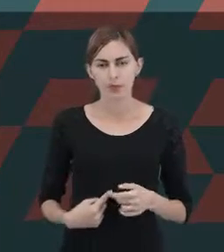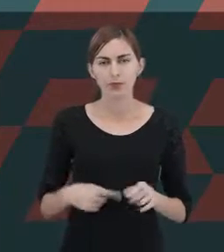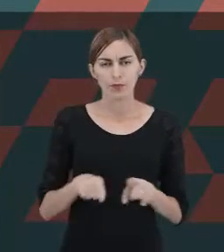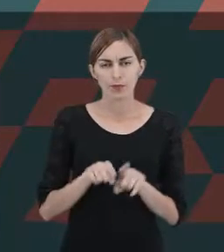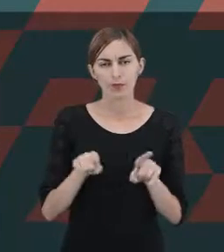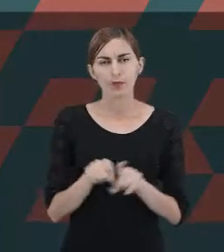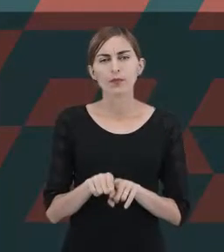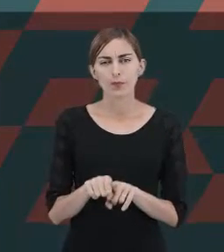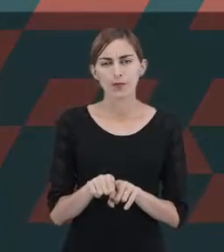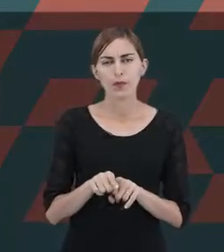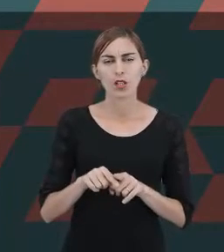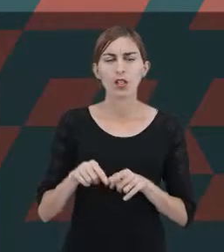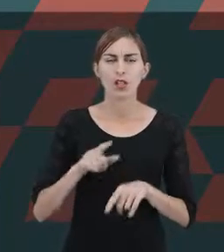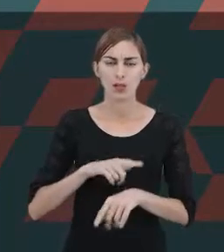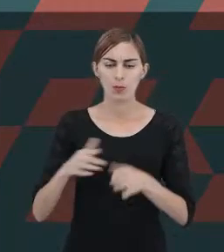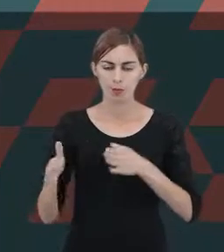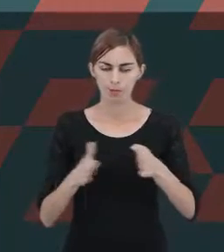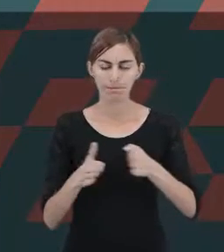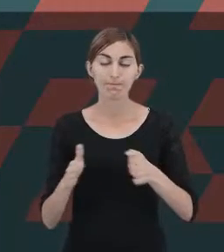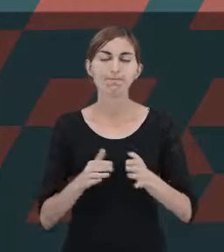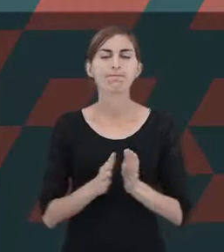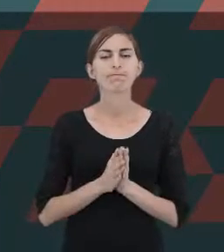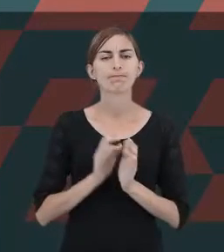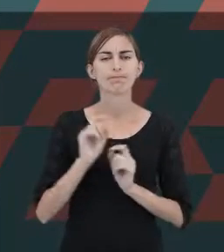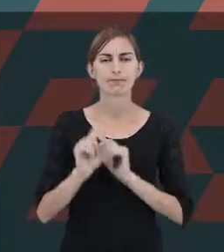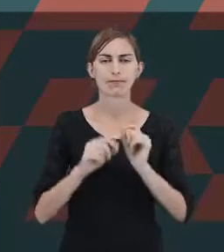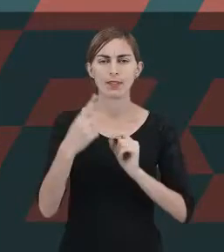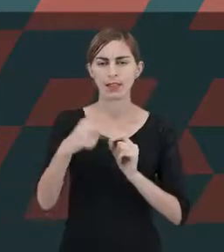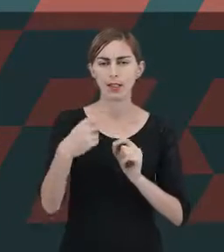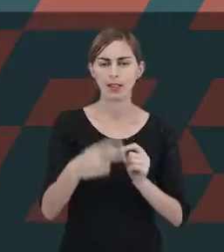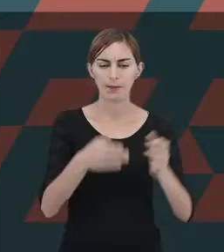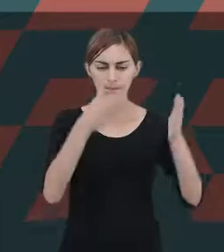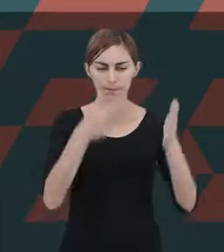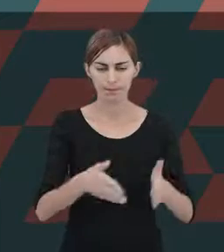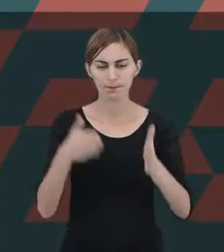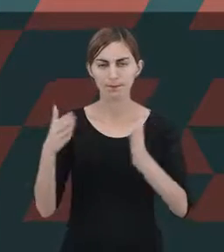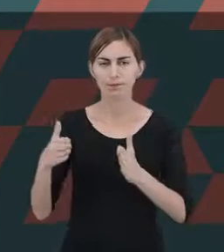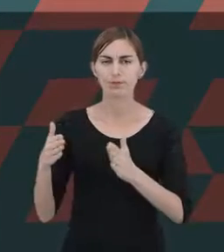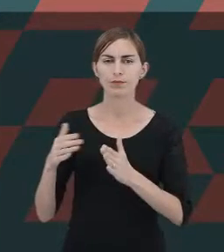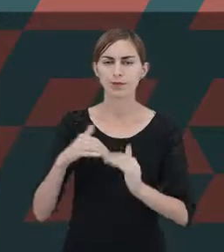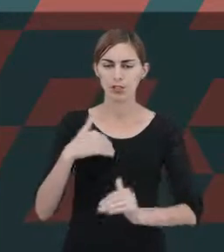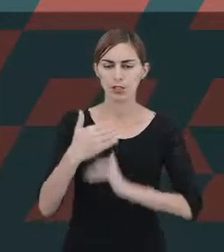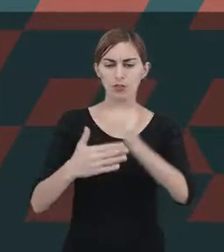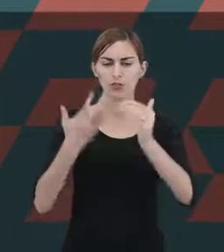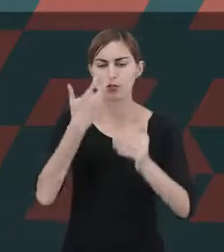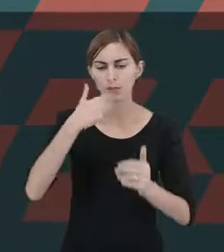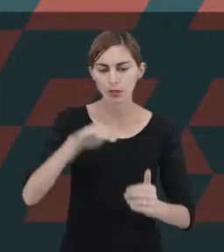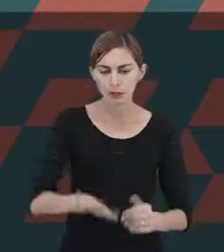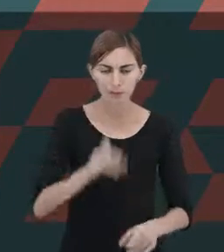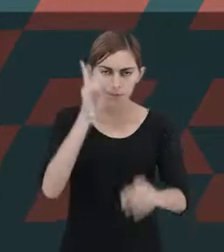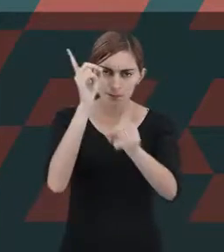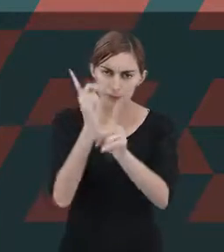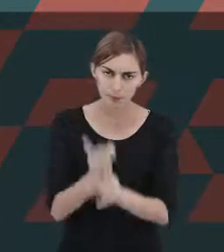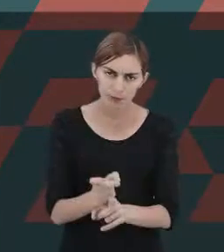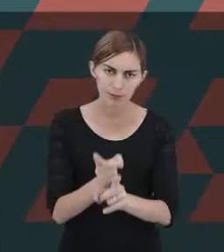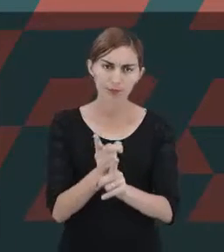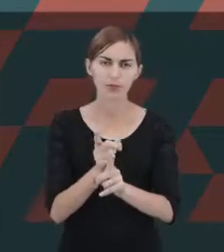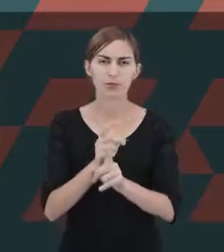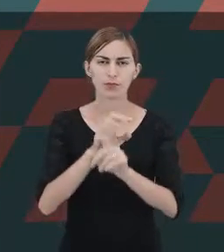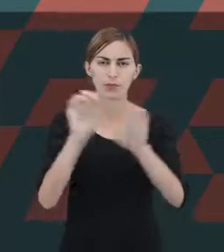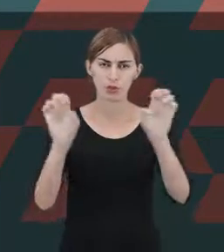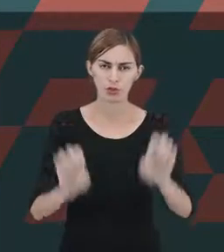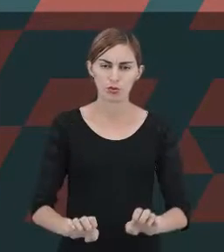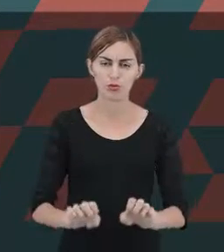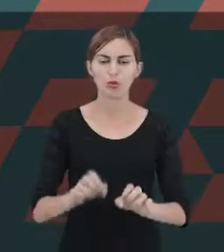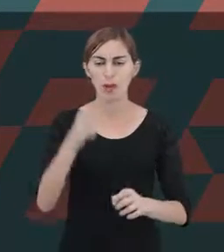exemplo, o momento e aquela etapa do desenvolvimento infantil que nós identificamos a estrutura da